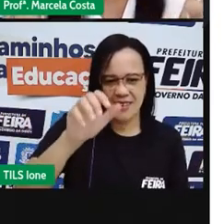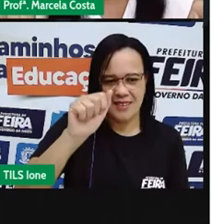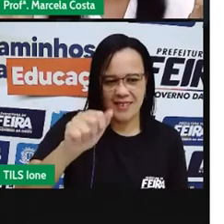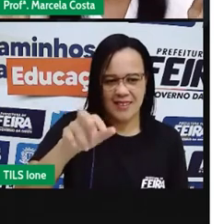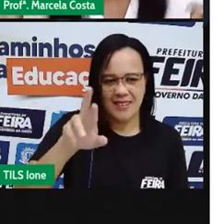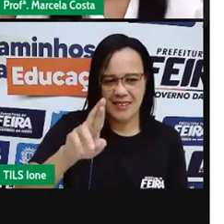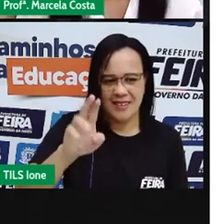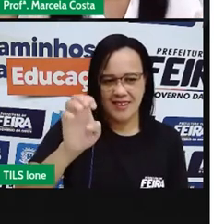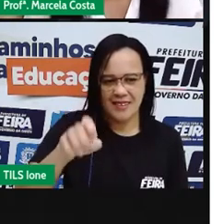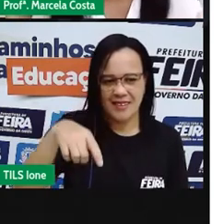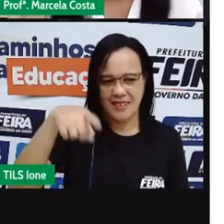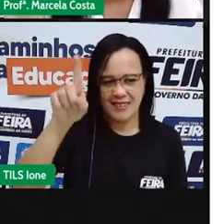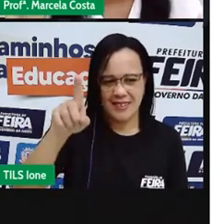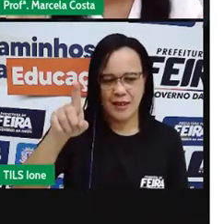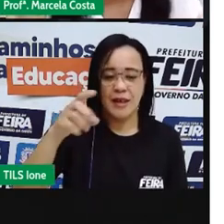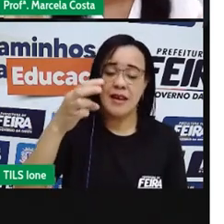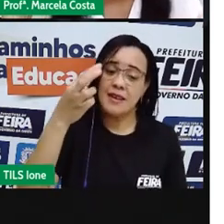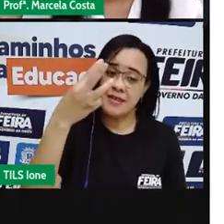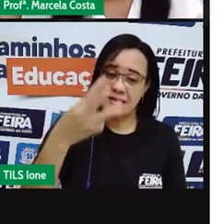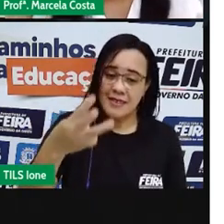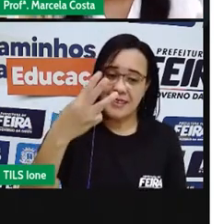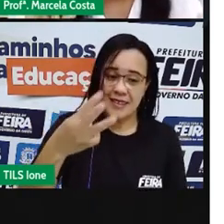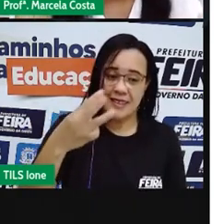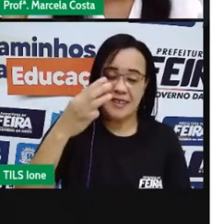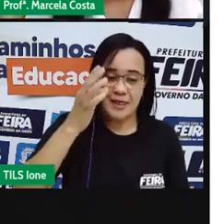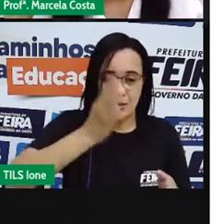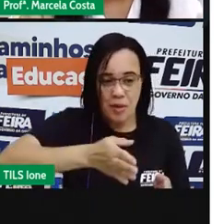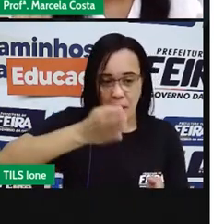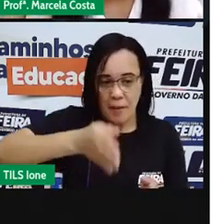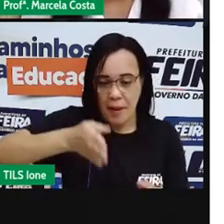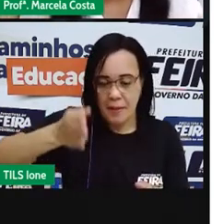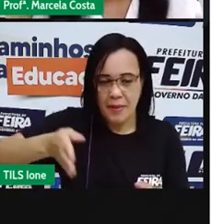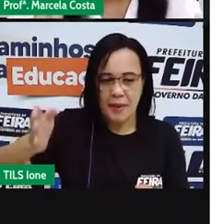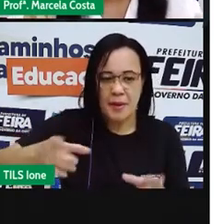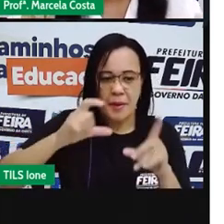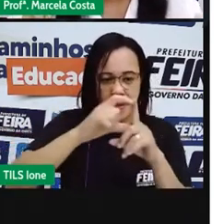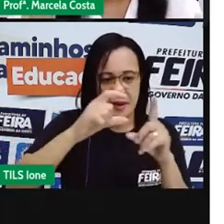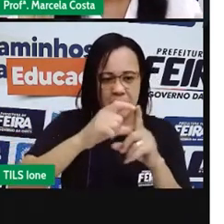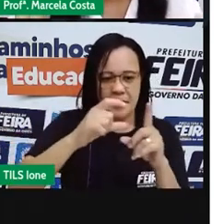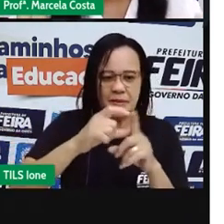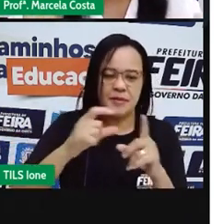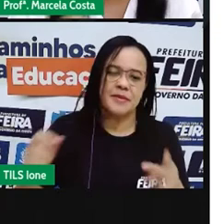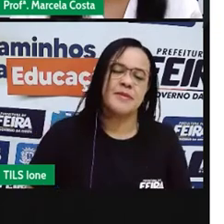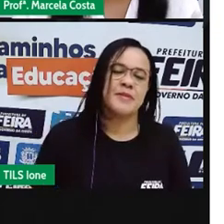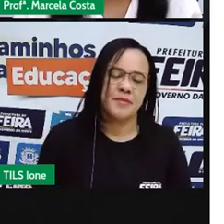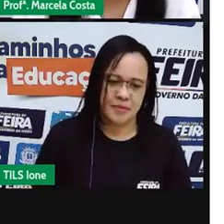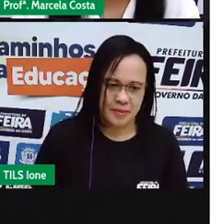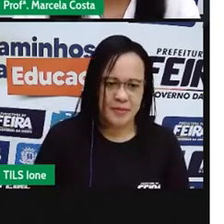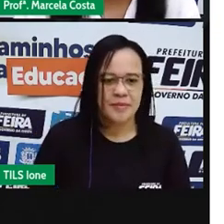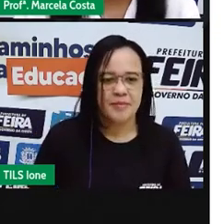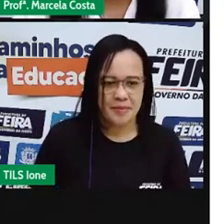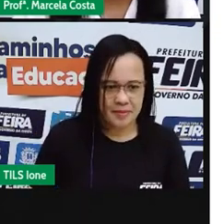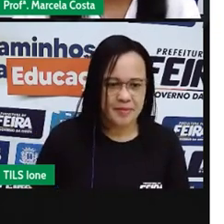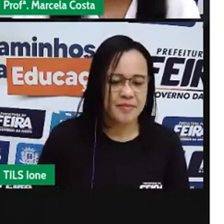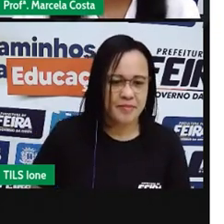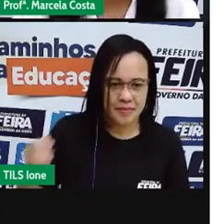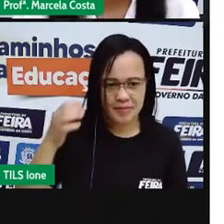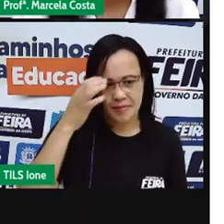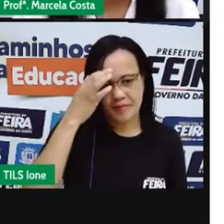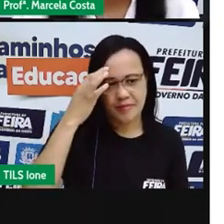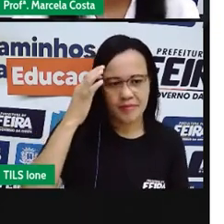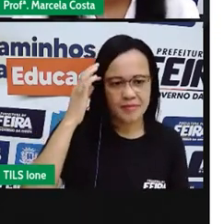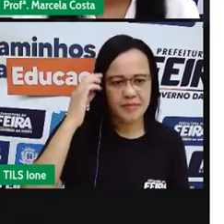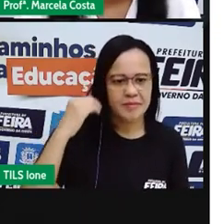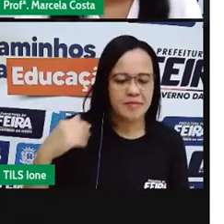Três filas. Já, cá, ré. Três filas são poucas palavras.